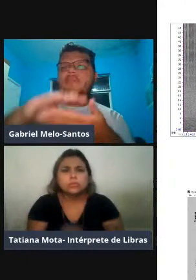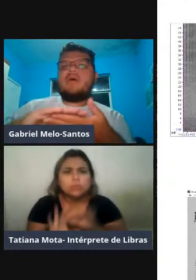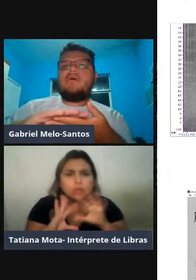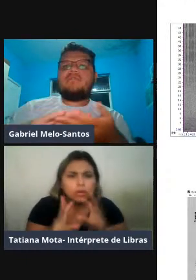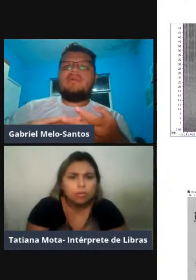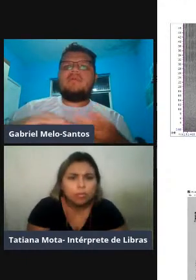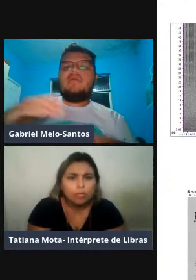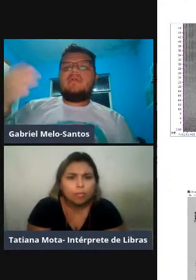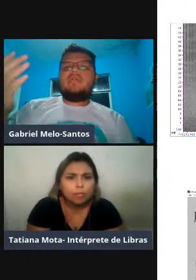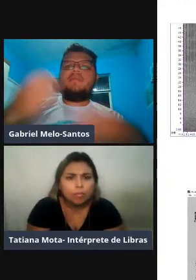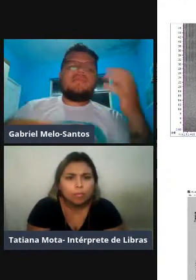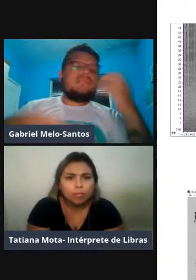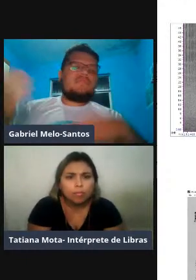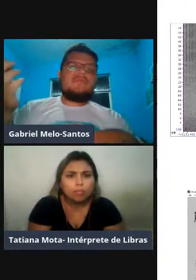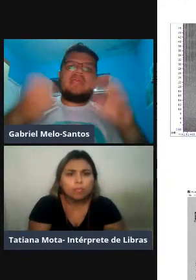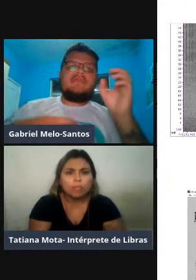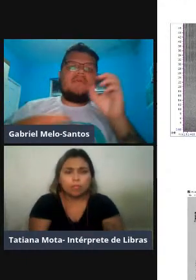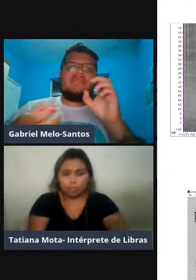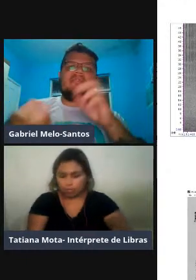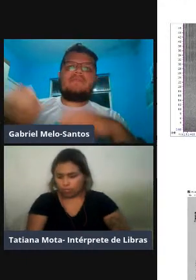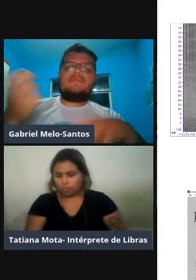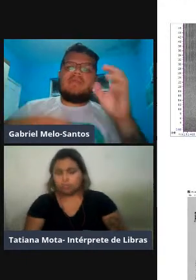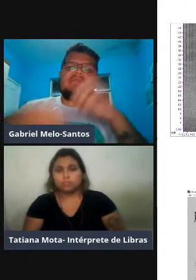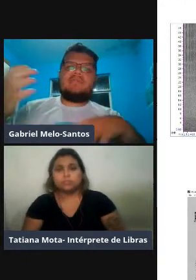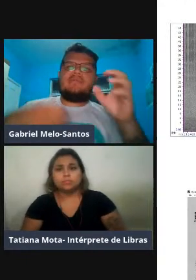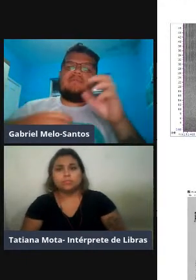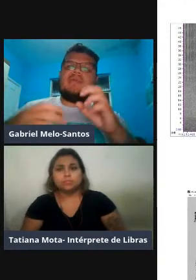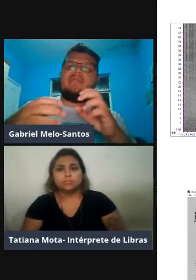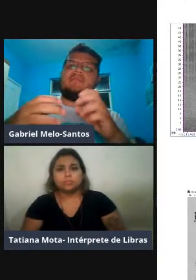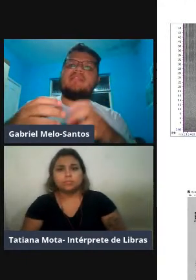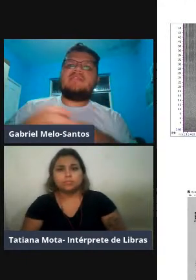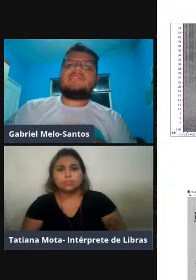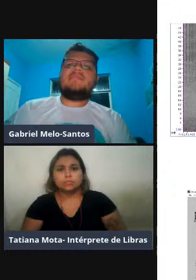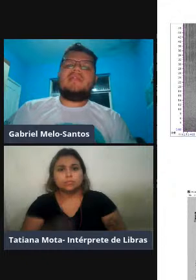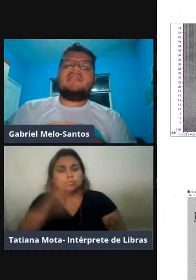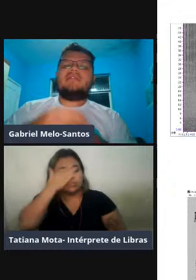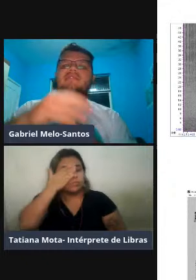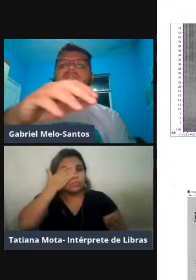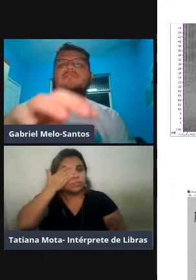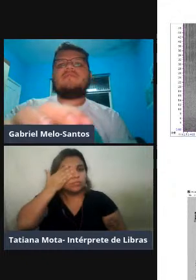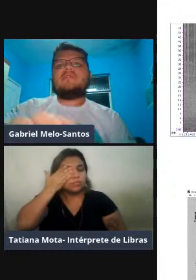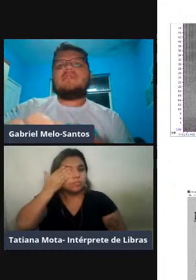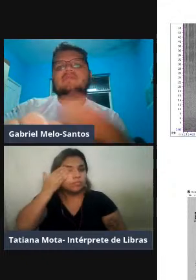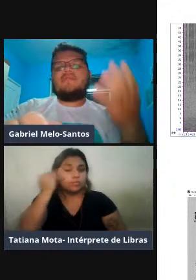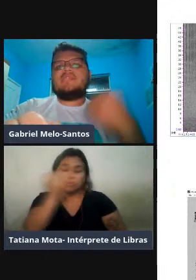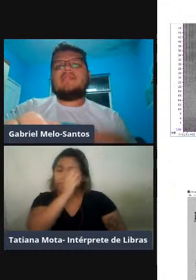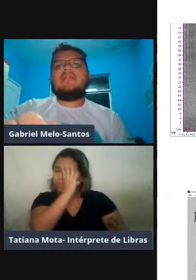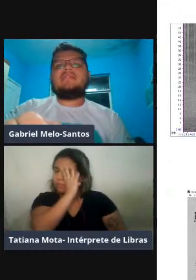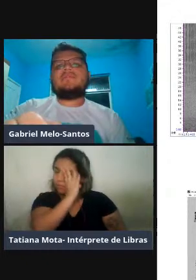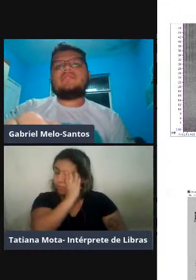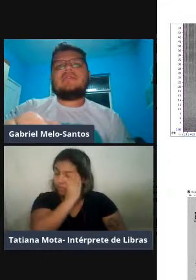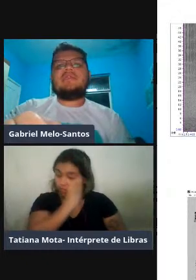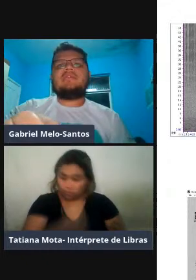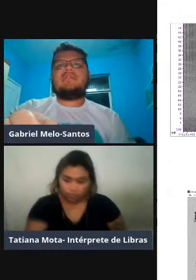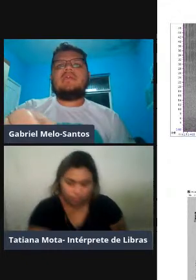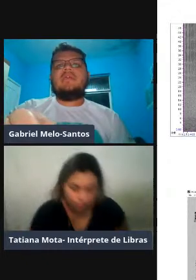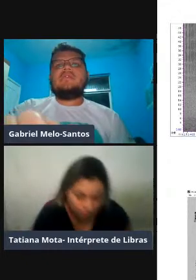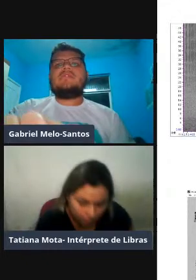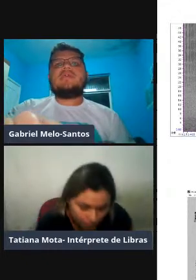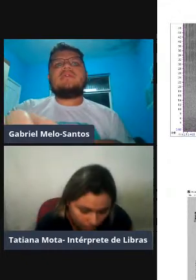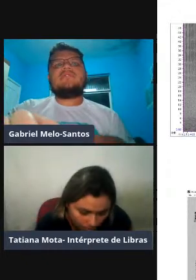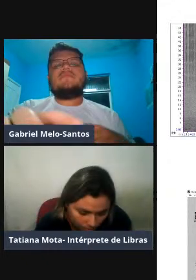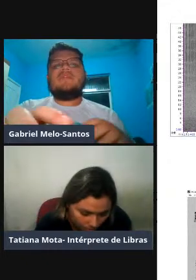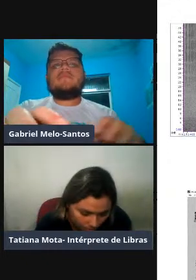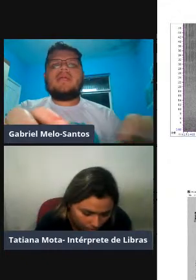de forma ótima, e depois a gente consegue com essas matrizes, similaridade de distorção, fazer análises conseguintes,